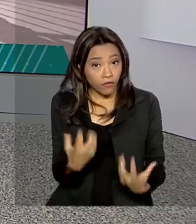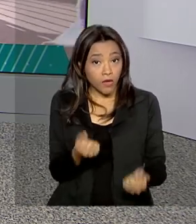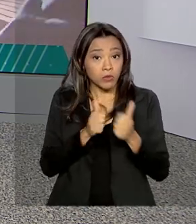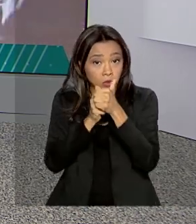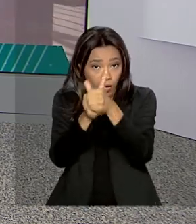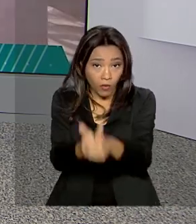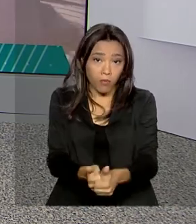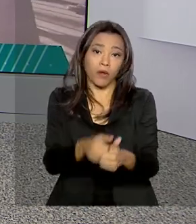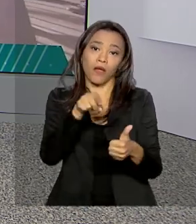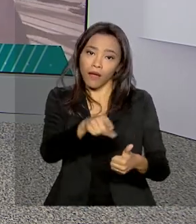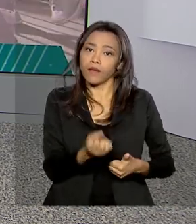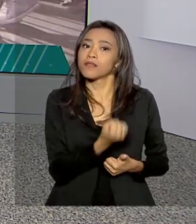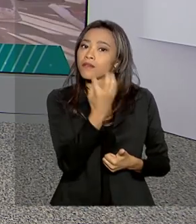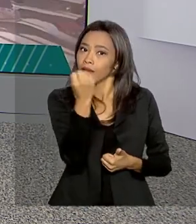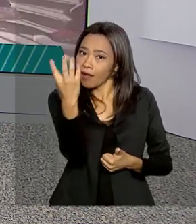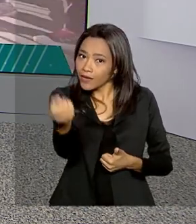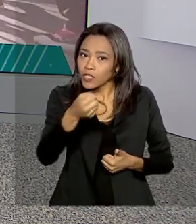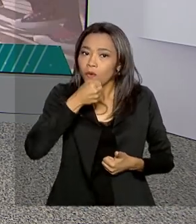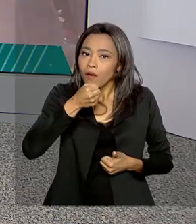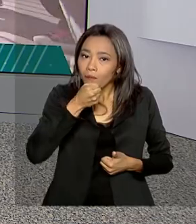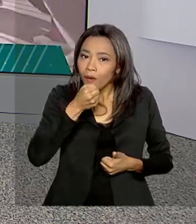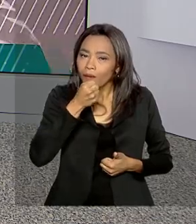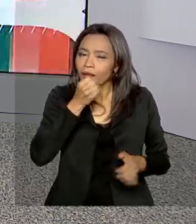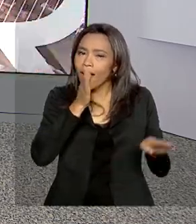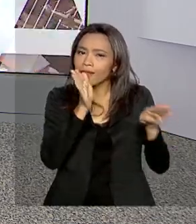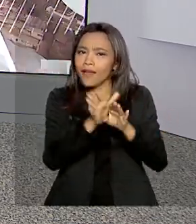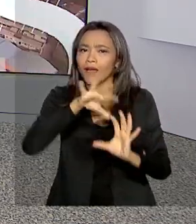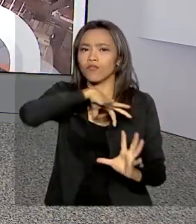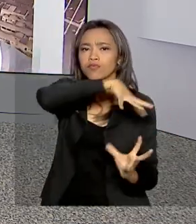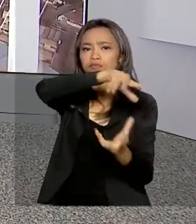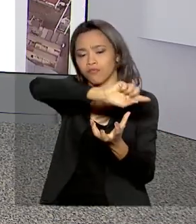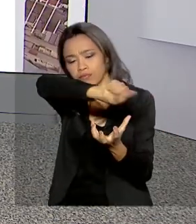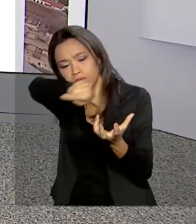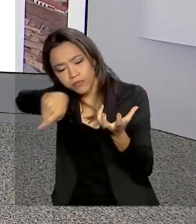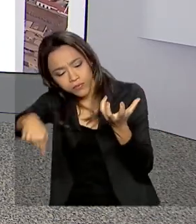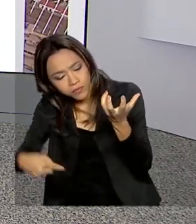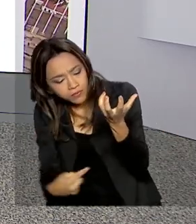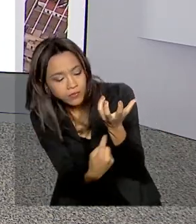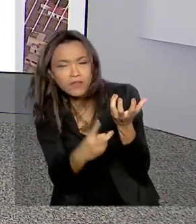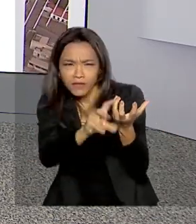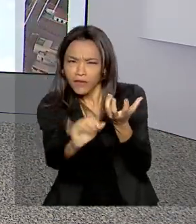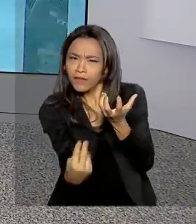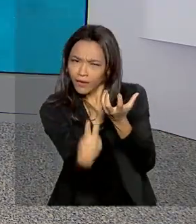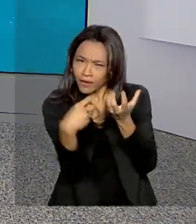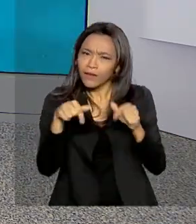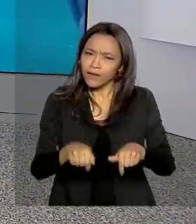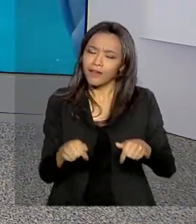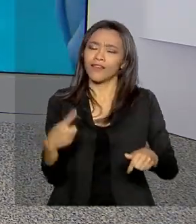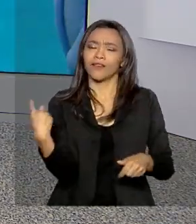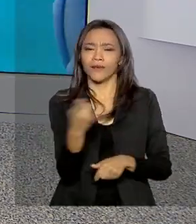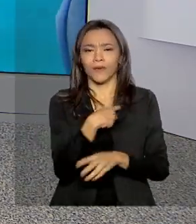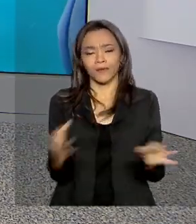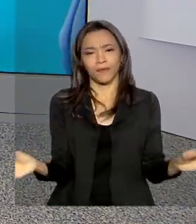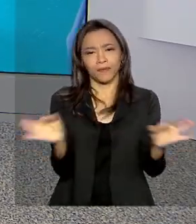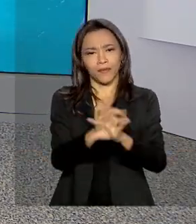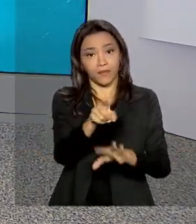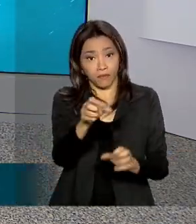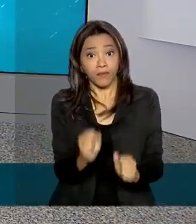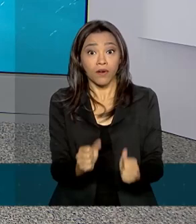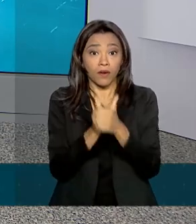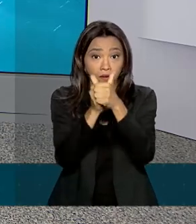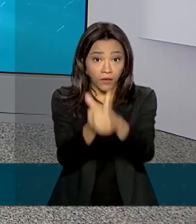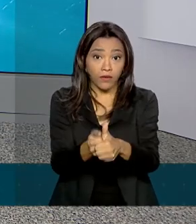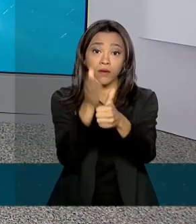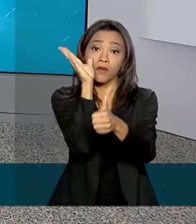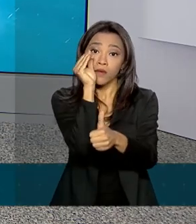essa viagem do repórter Maurício de Almeida até a Antártica. Você vai acompanhar tudo aqui no nosso jornal. E a gente fica por aqui. Você pode nos